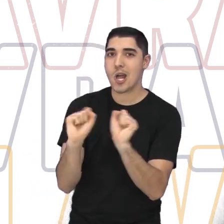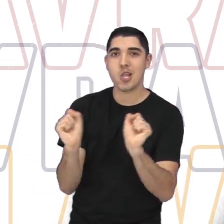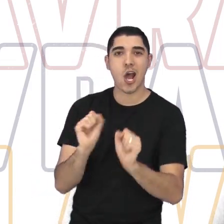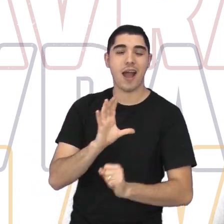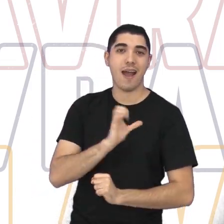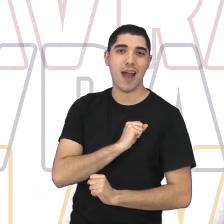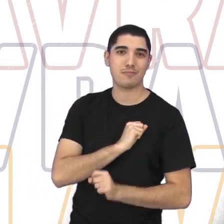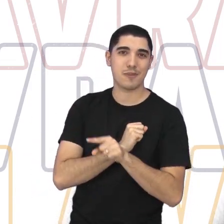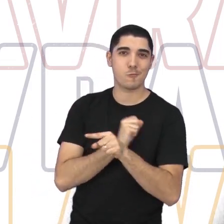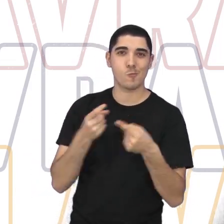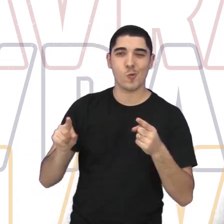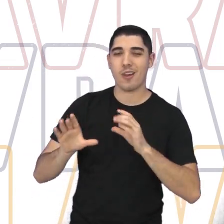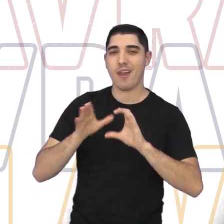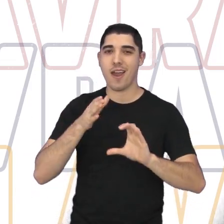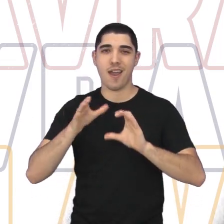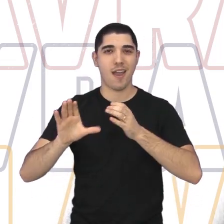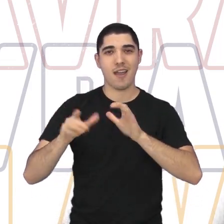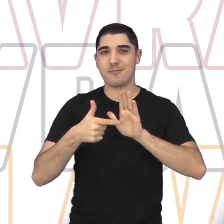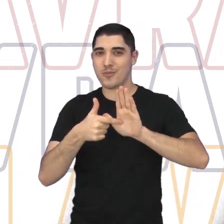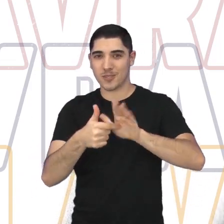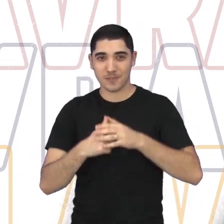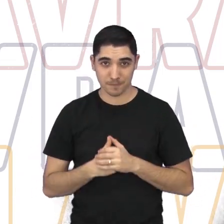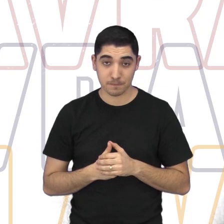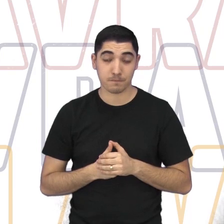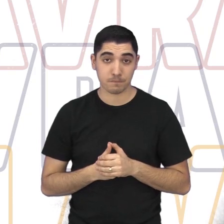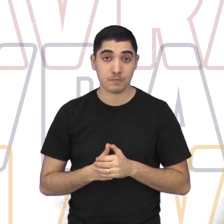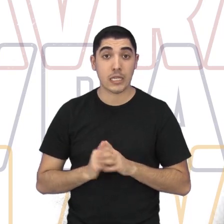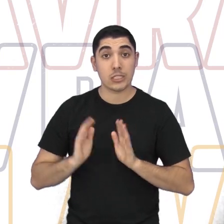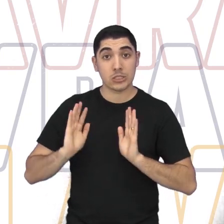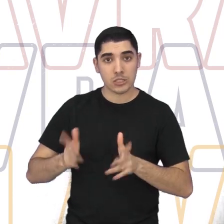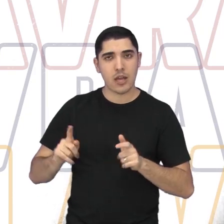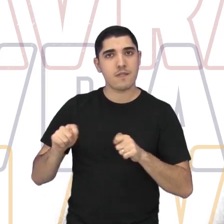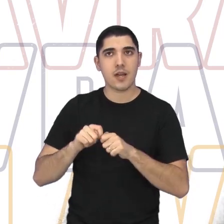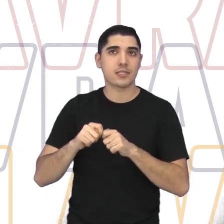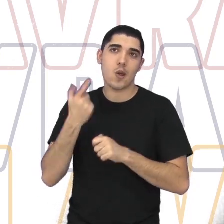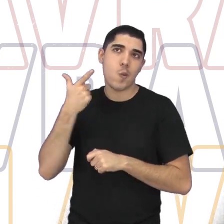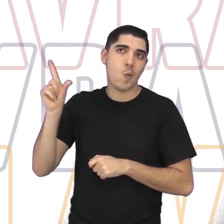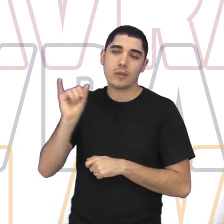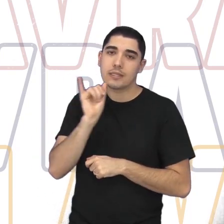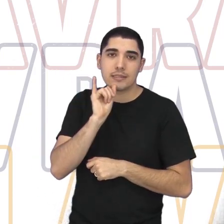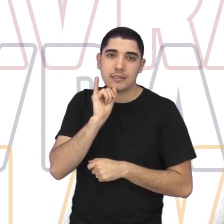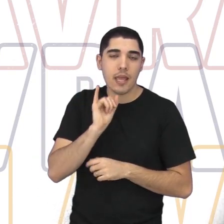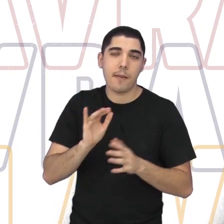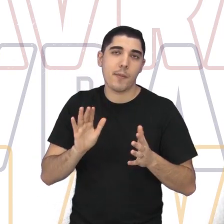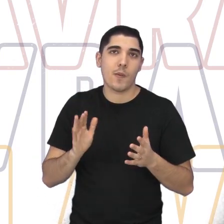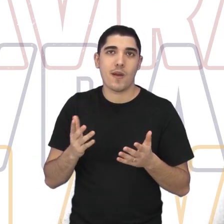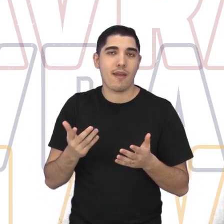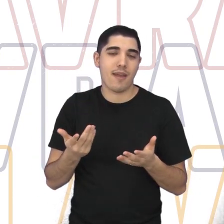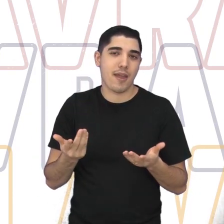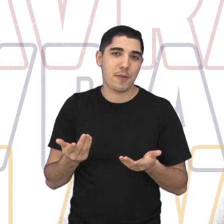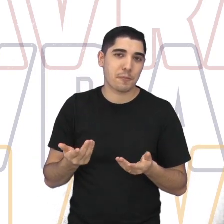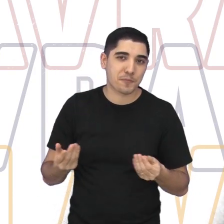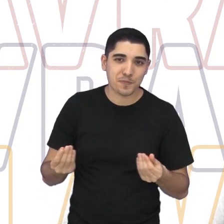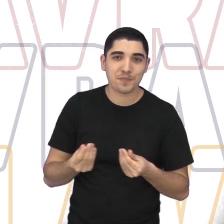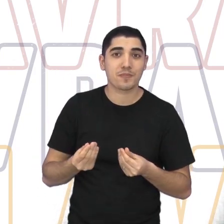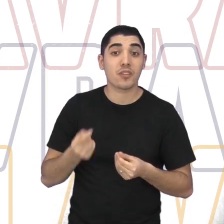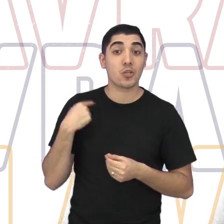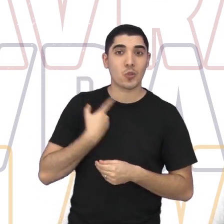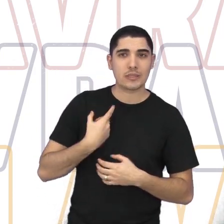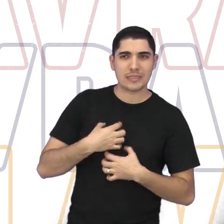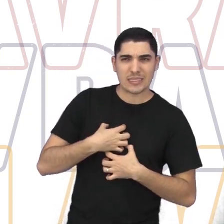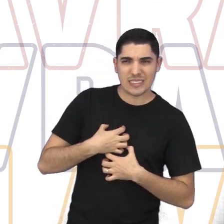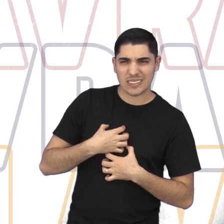que os adolescentes piram, eles amam cantar, né? Fizemos, por exemplo,